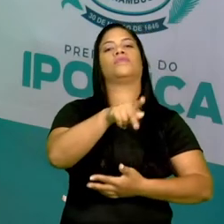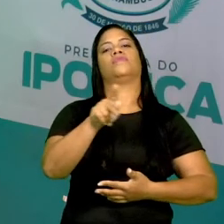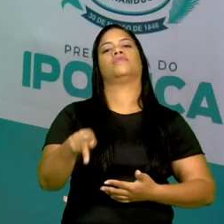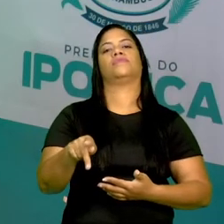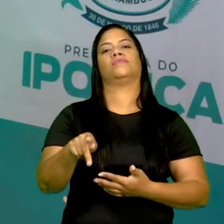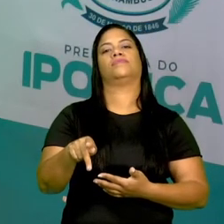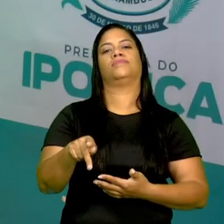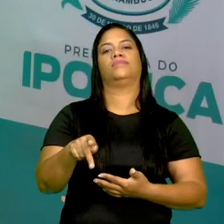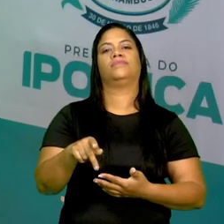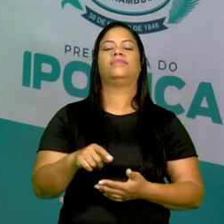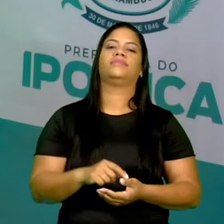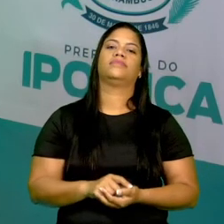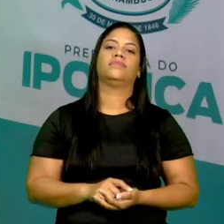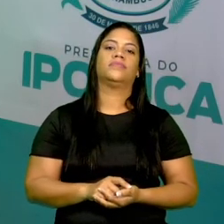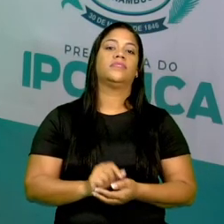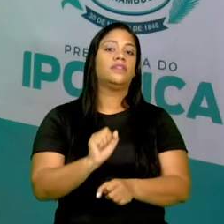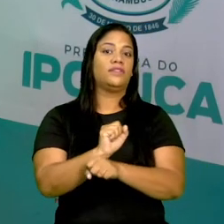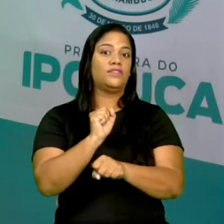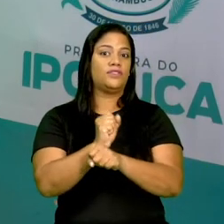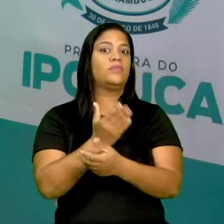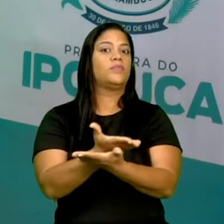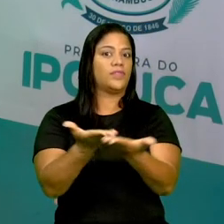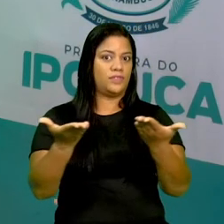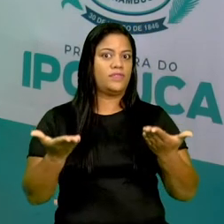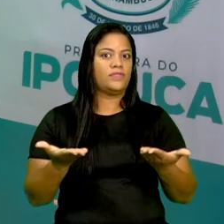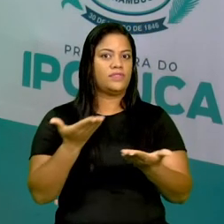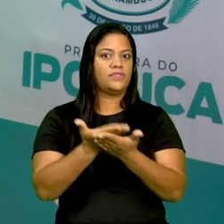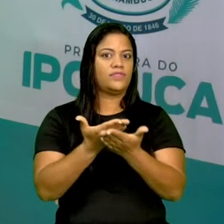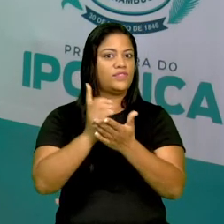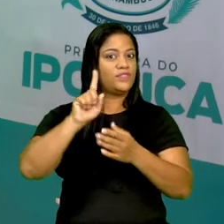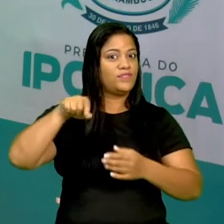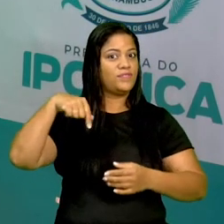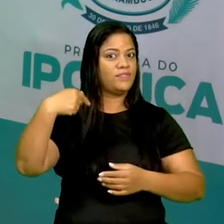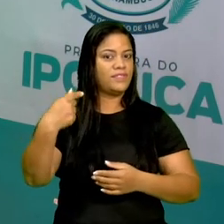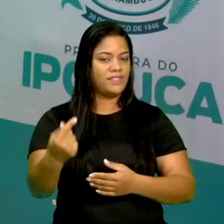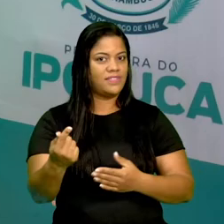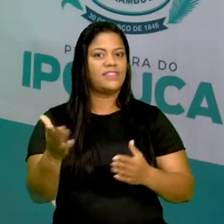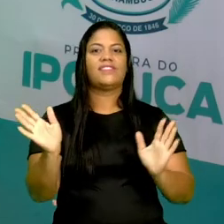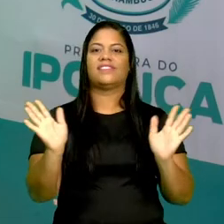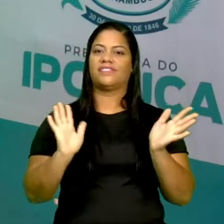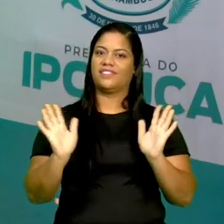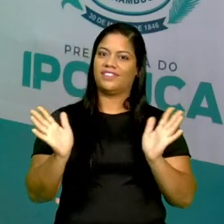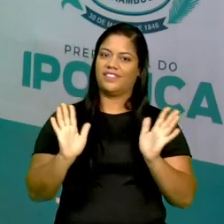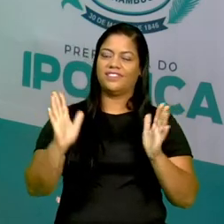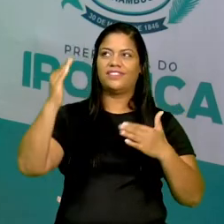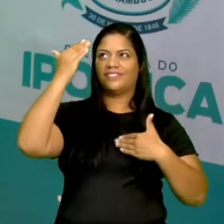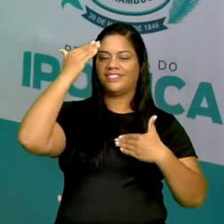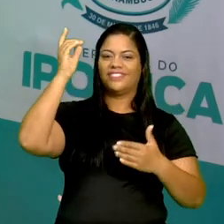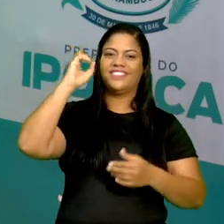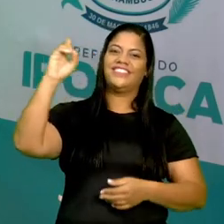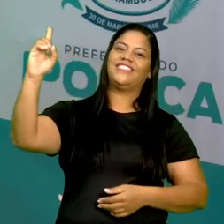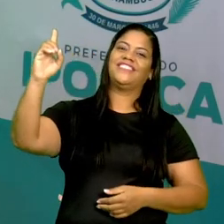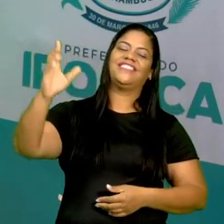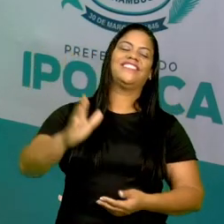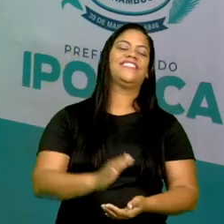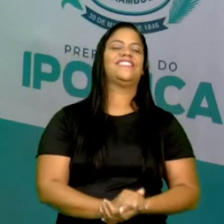tá certo? Eu aguardo vocês na próxima aula. Até lá, se Deus quiser.